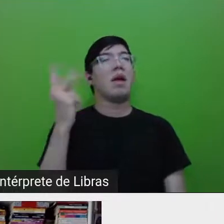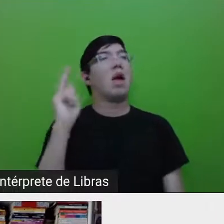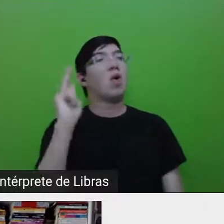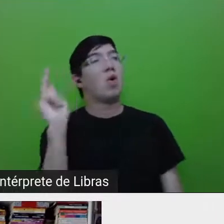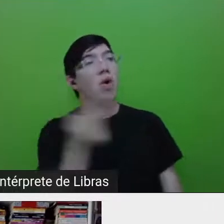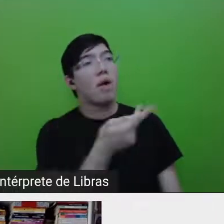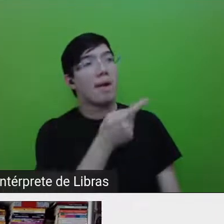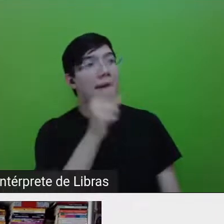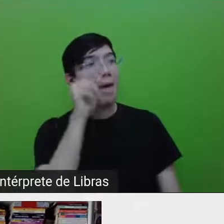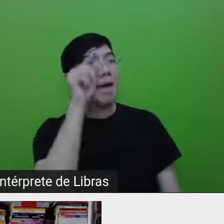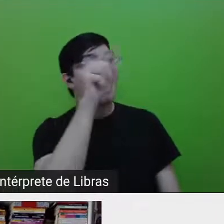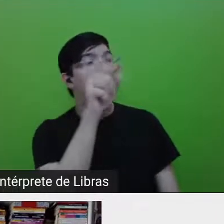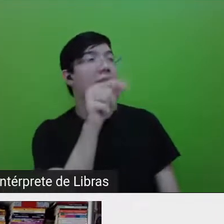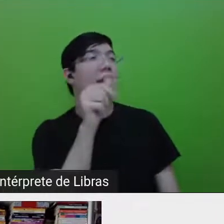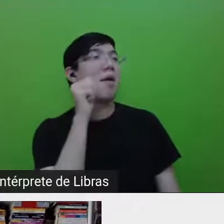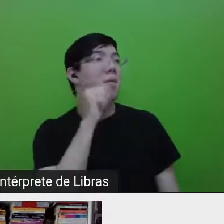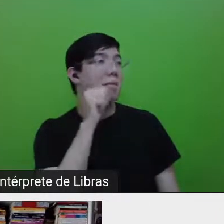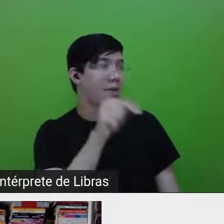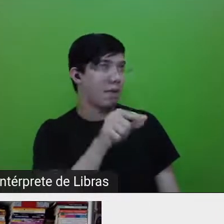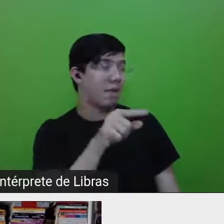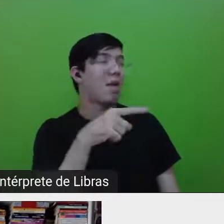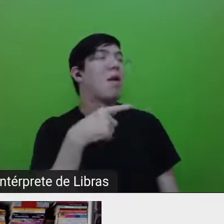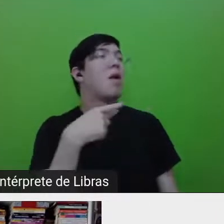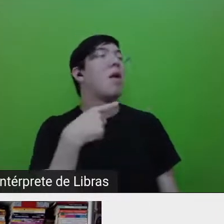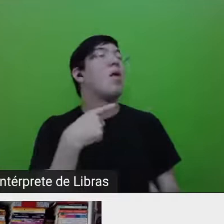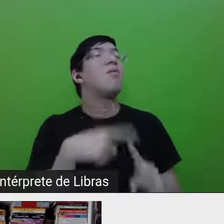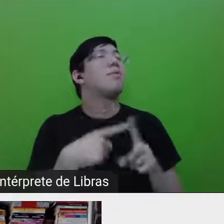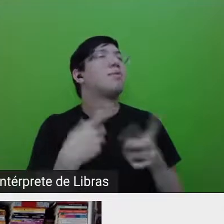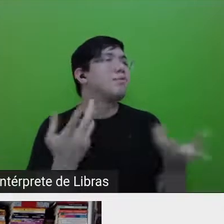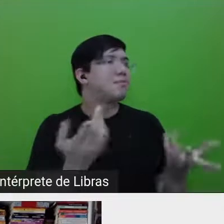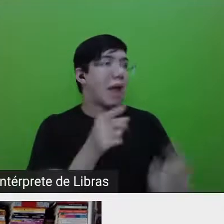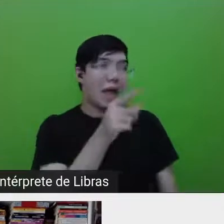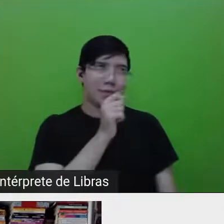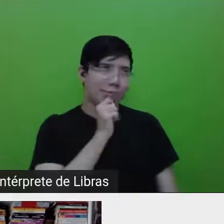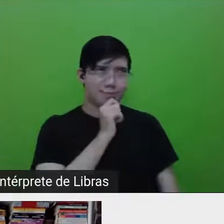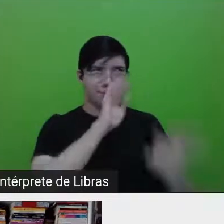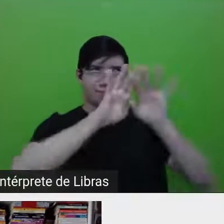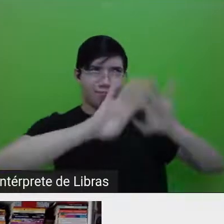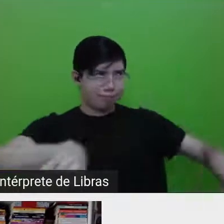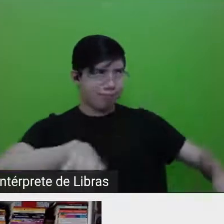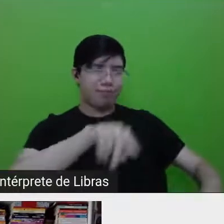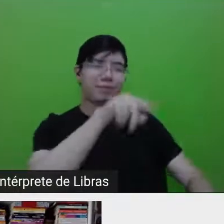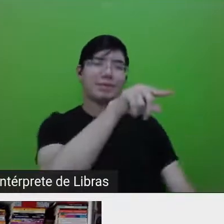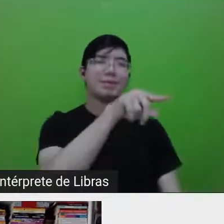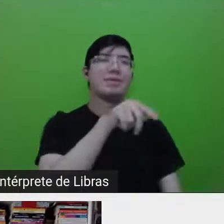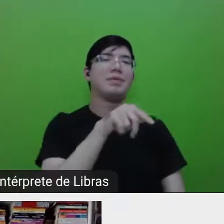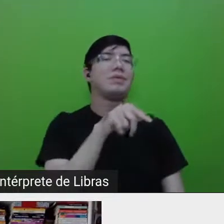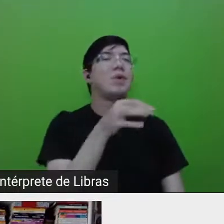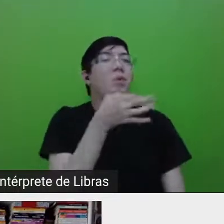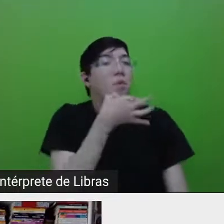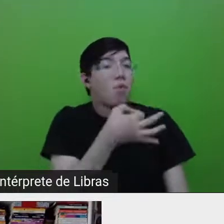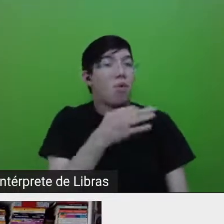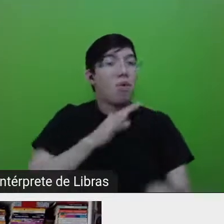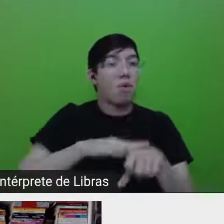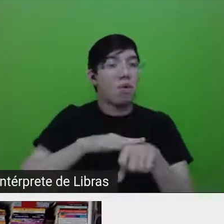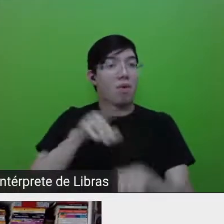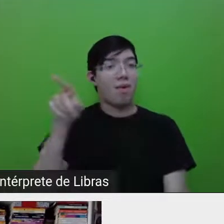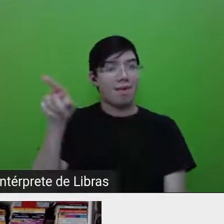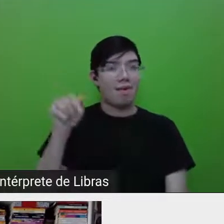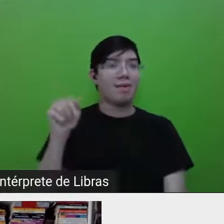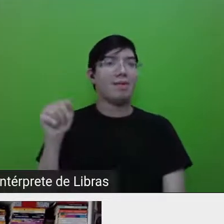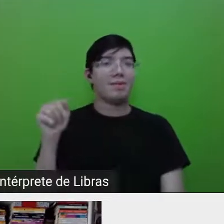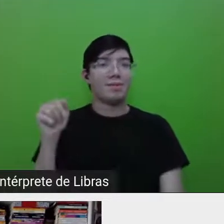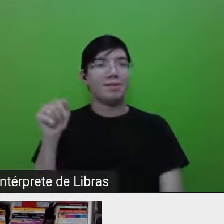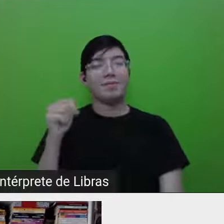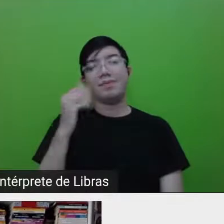ainda não se separou, né? Depois que ela se separar, ela vai conseguir, comentando alguma coisa, mas assim, eu estou falando, o fato é, as mulheres